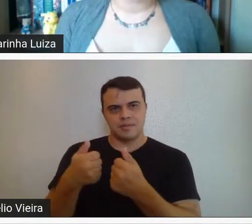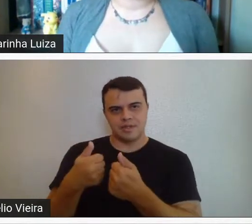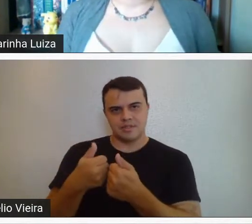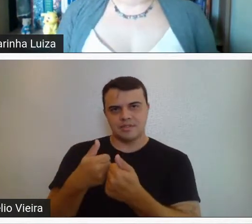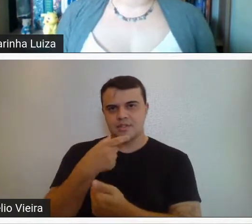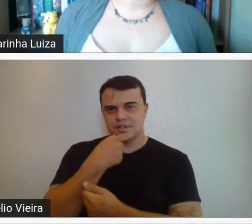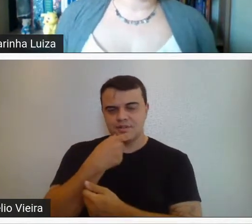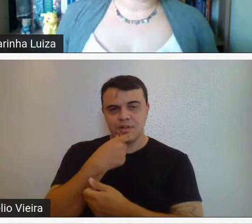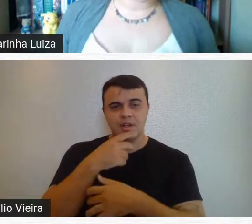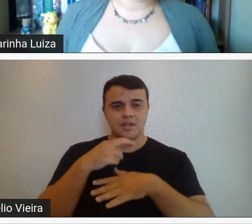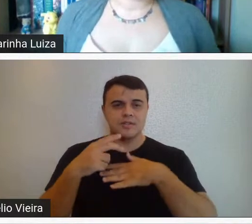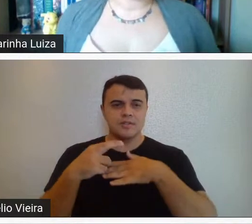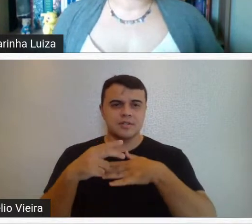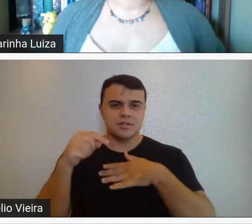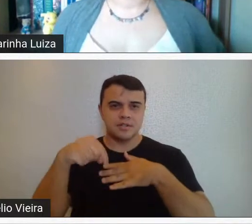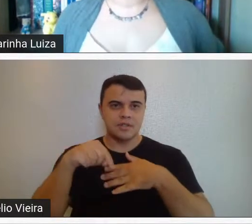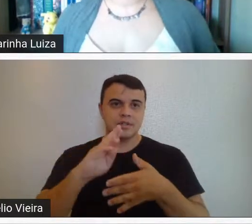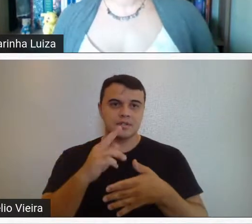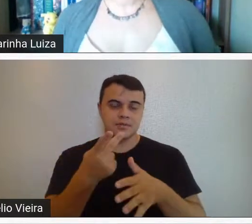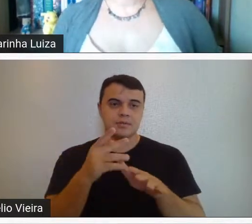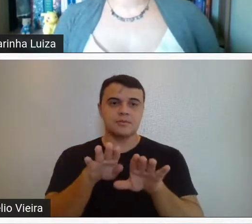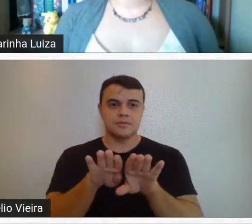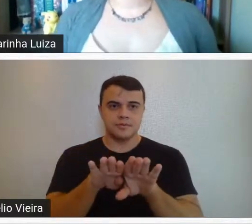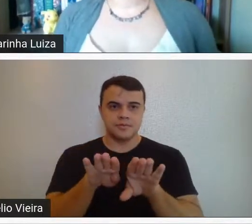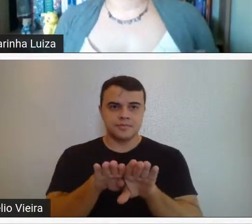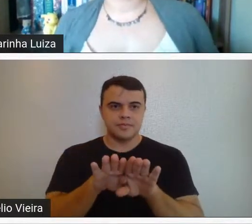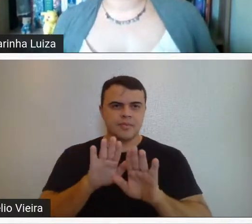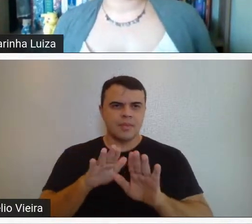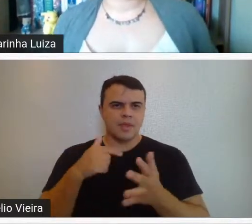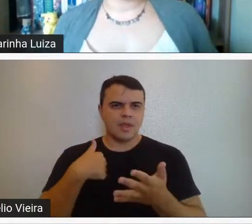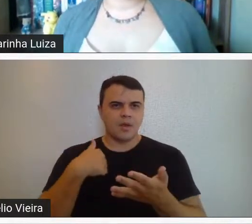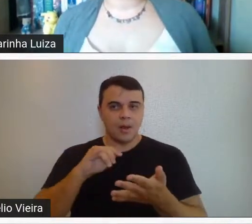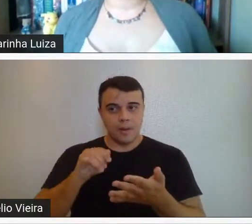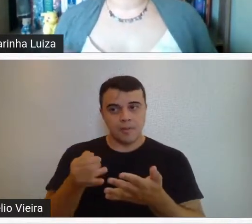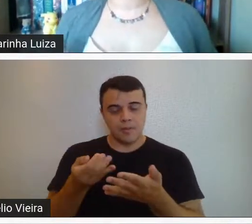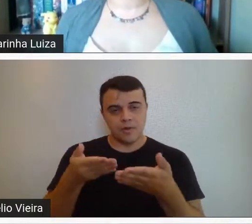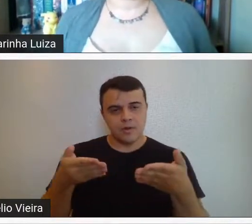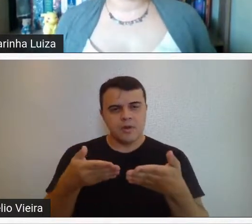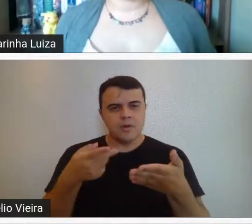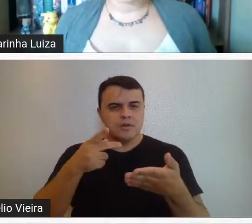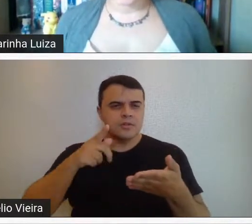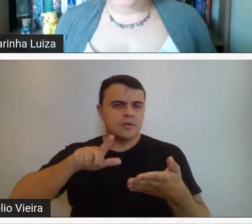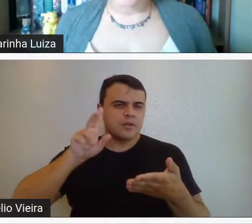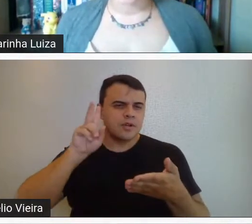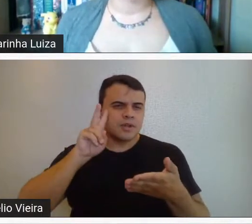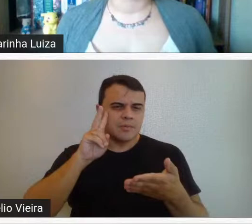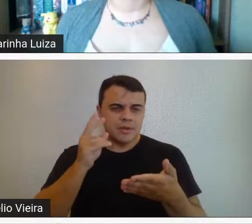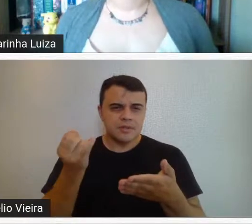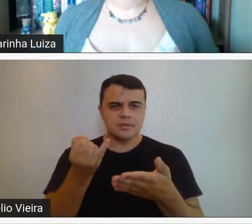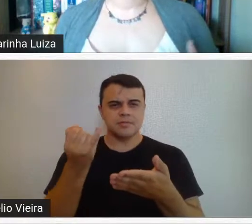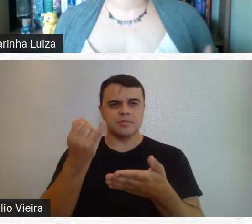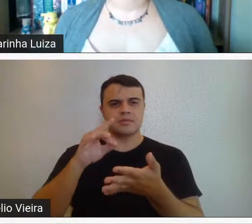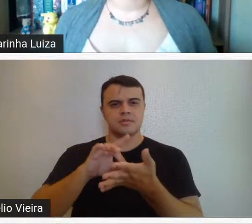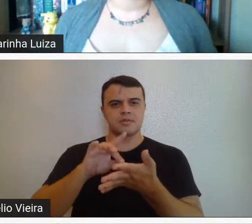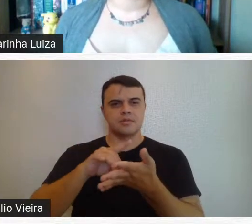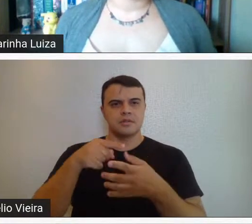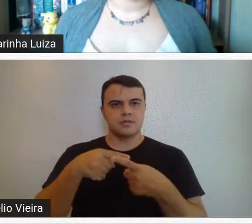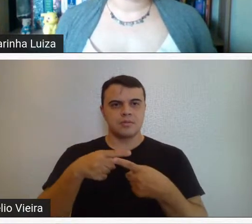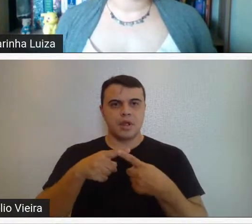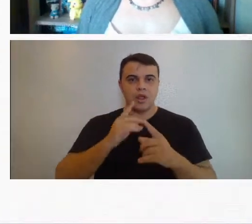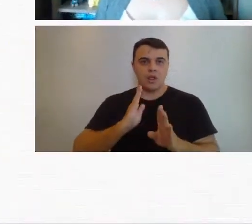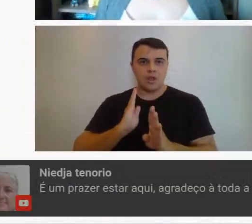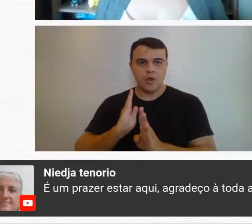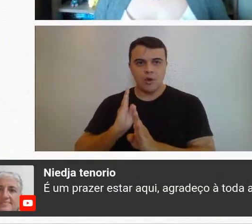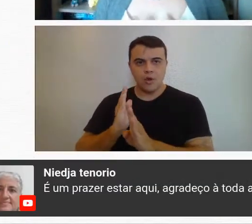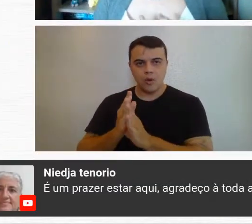Lima, muita gente aqui de Belo Horizonte. Mas, assim, a gente aproveitando para reforçar a importância desses encontros no